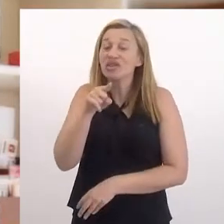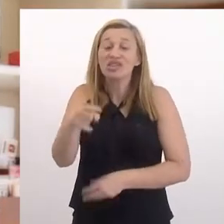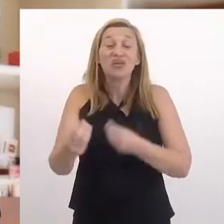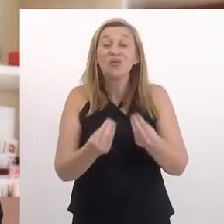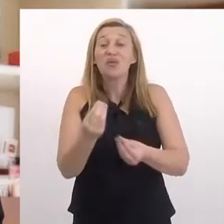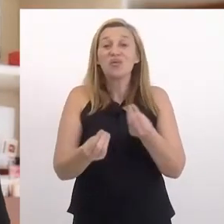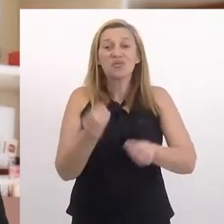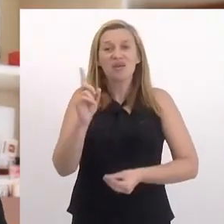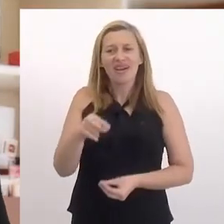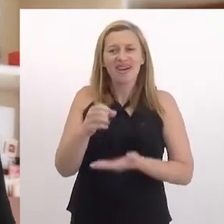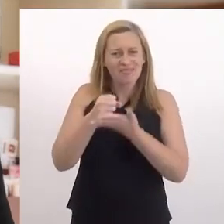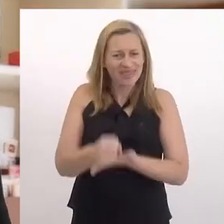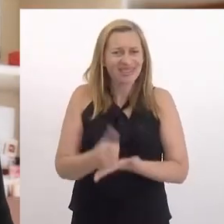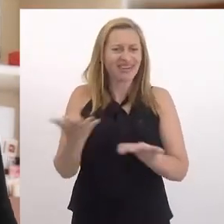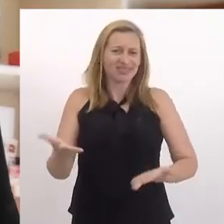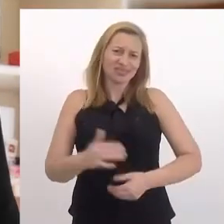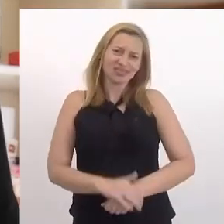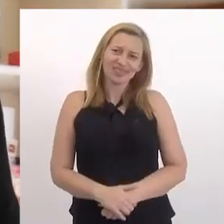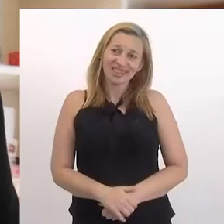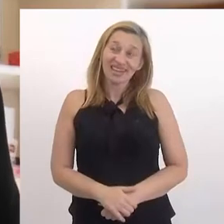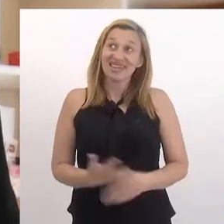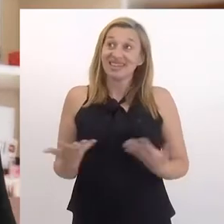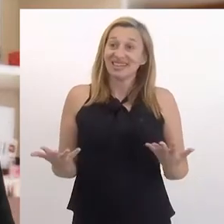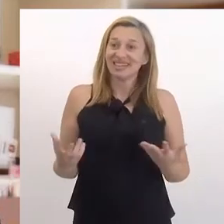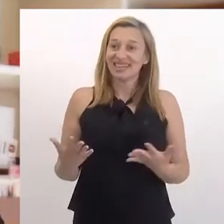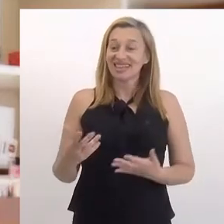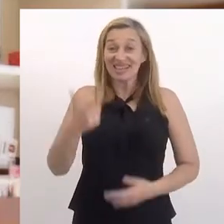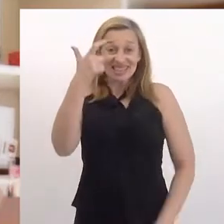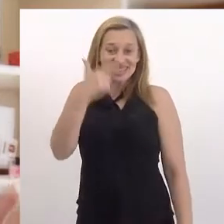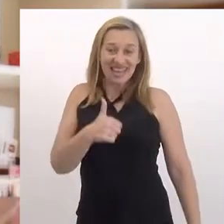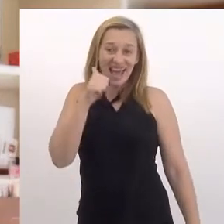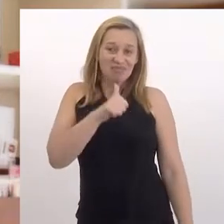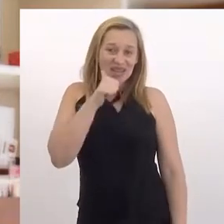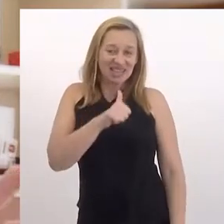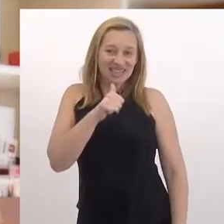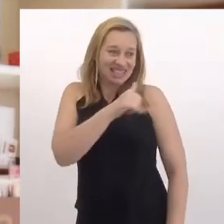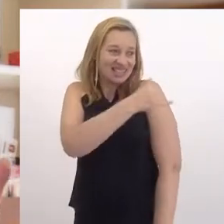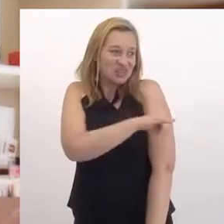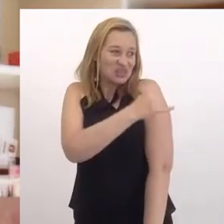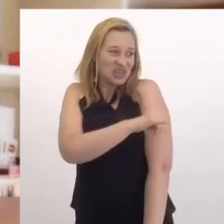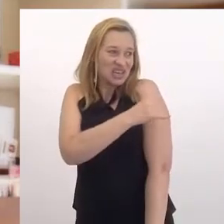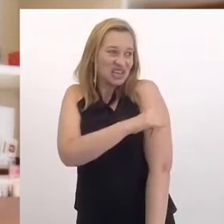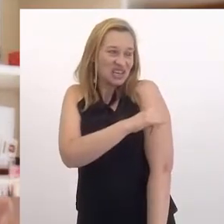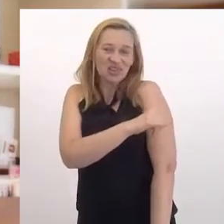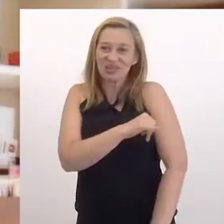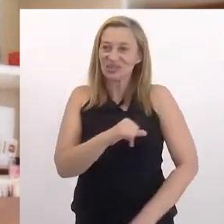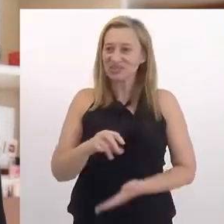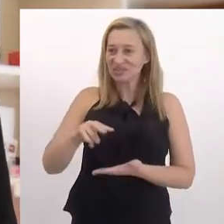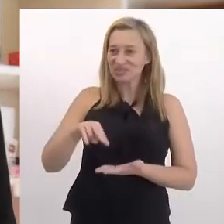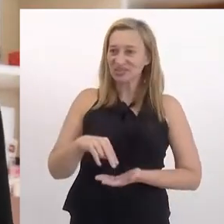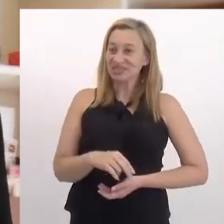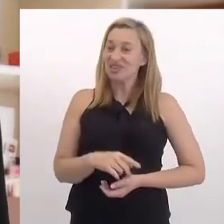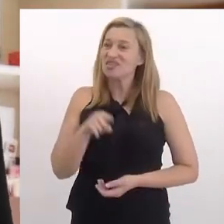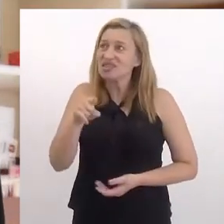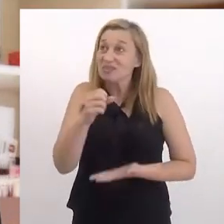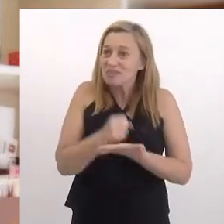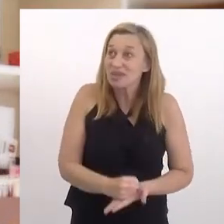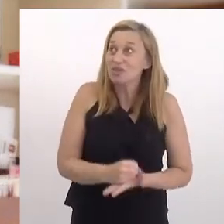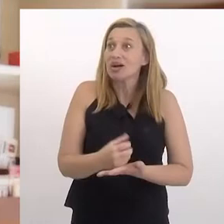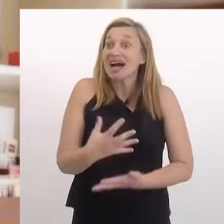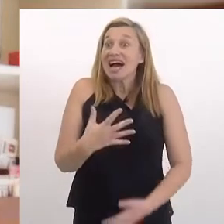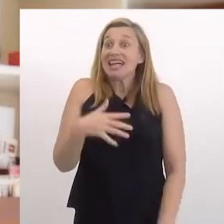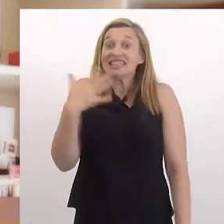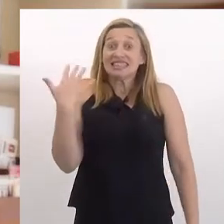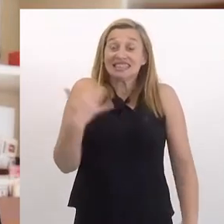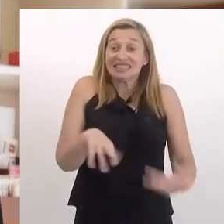você? É pesado isso? Ser a garota carioca, swing, sangue bom, alguma vez pesou para você no